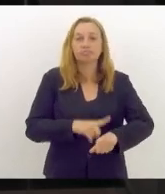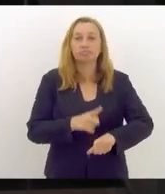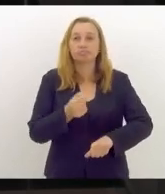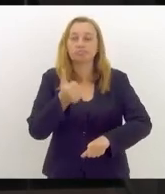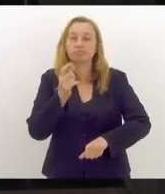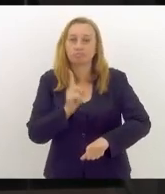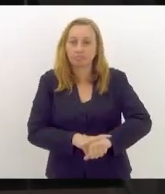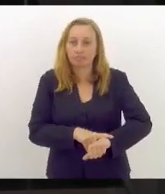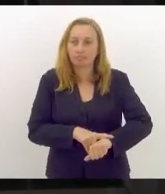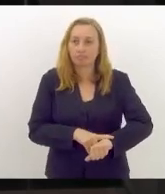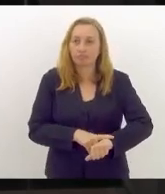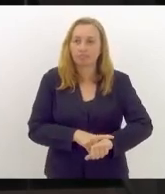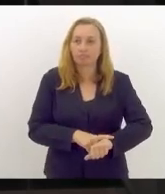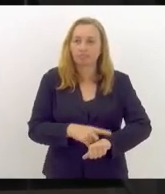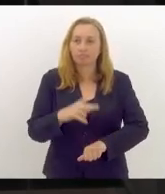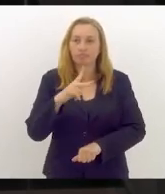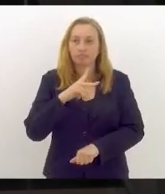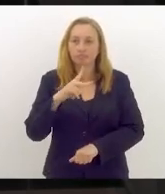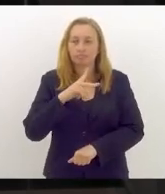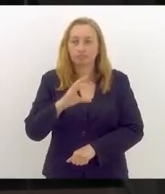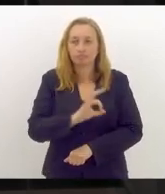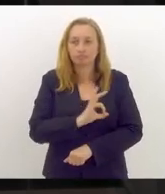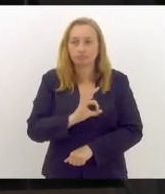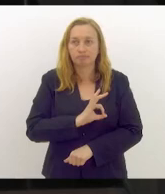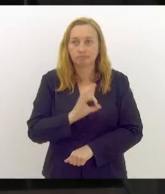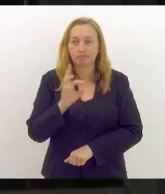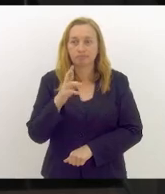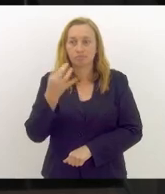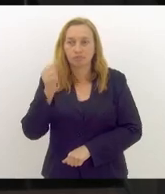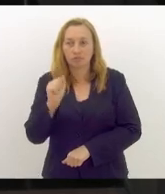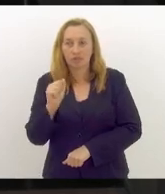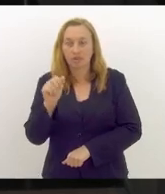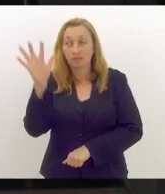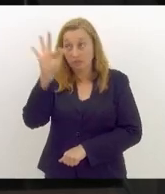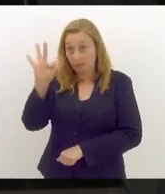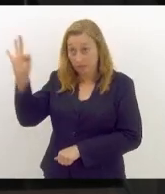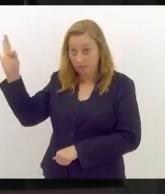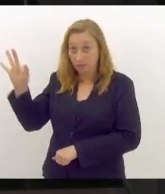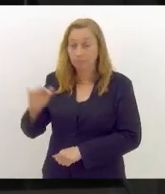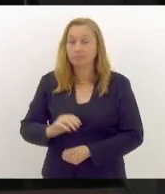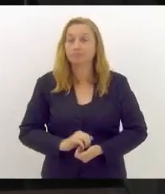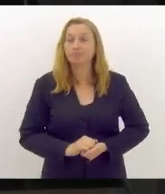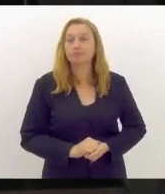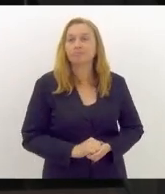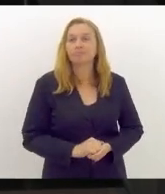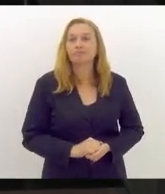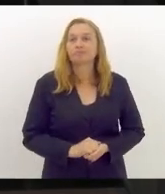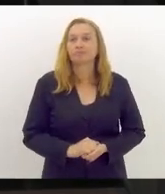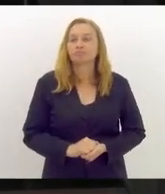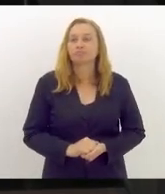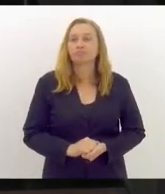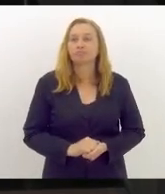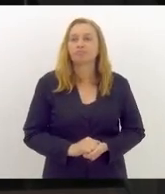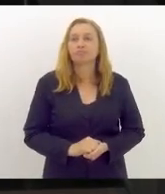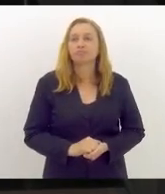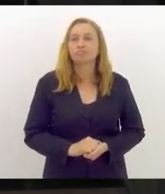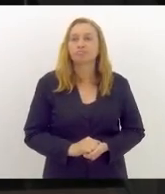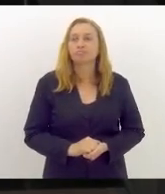a própria polícia rodoviária federal se quedava